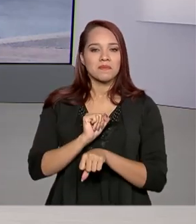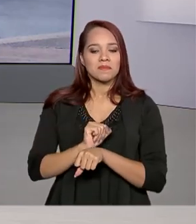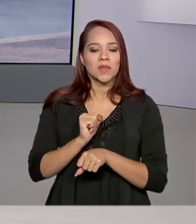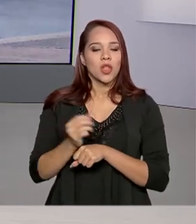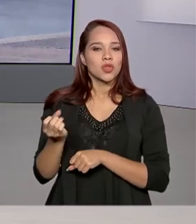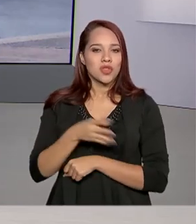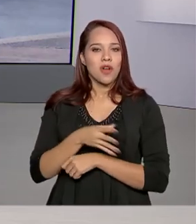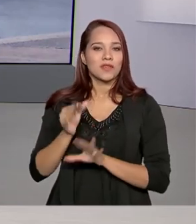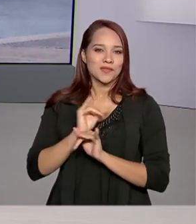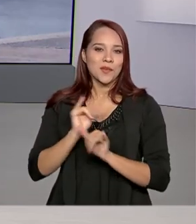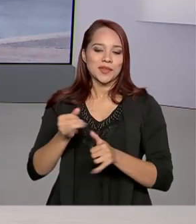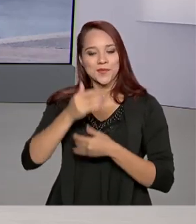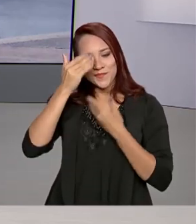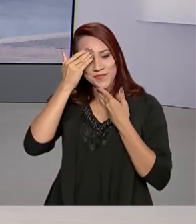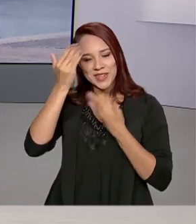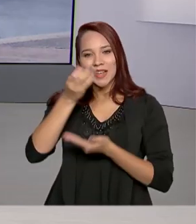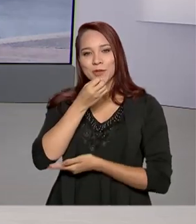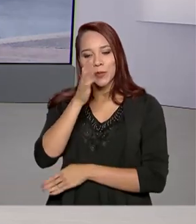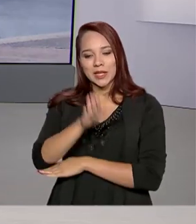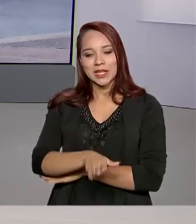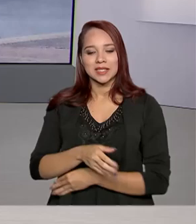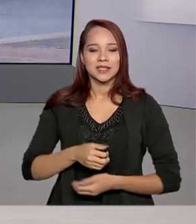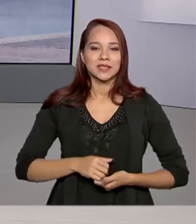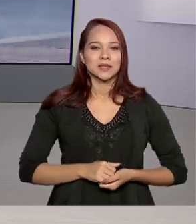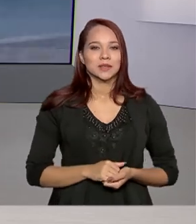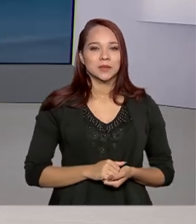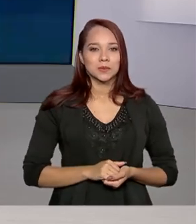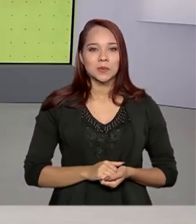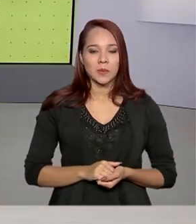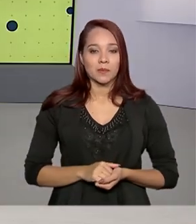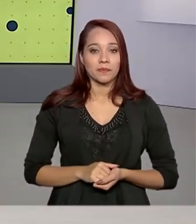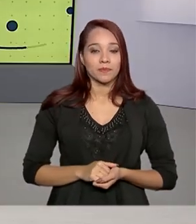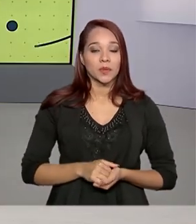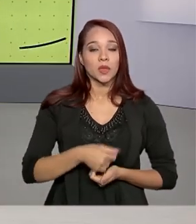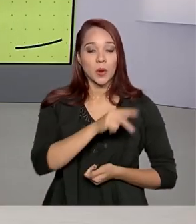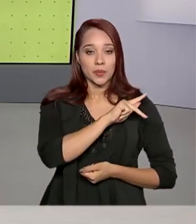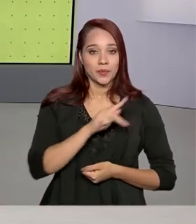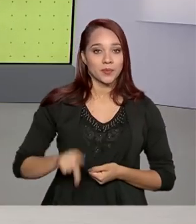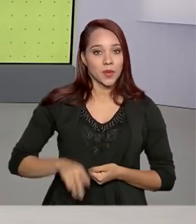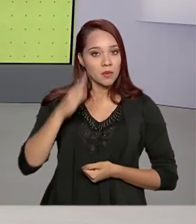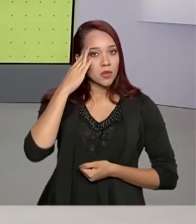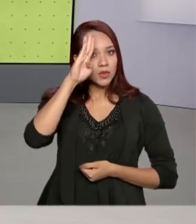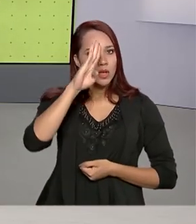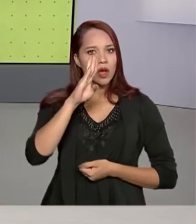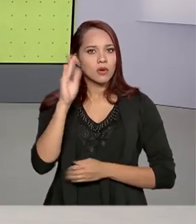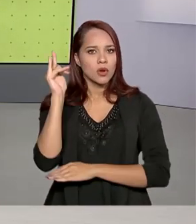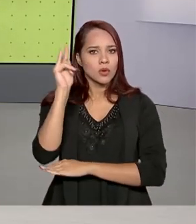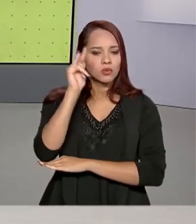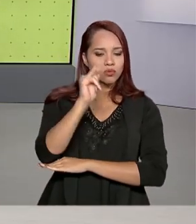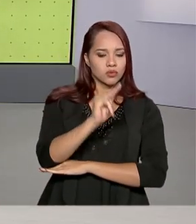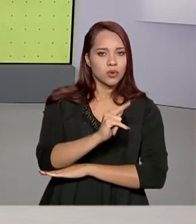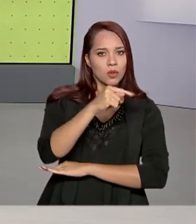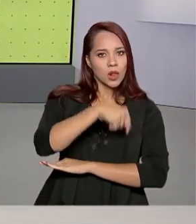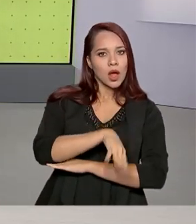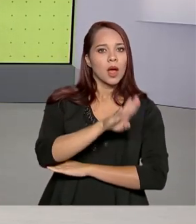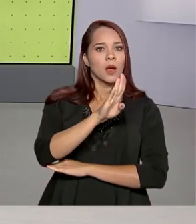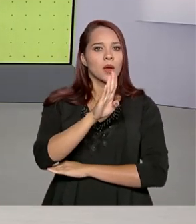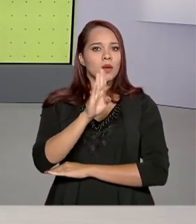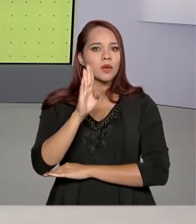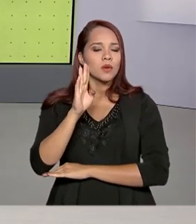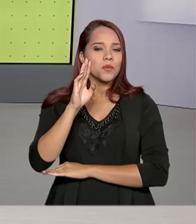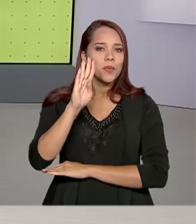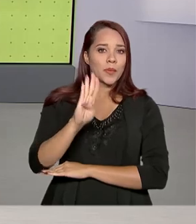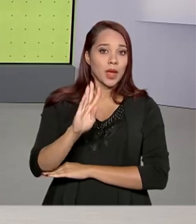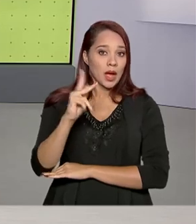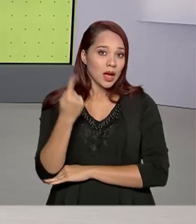novas informações aí. Muito obrigado, boa tarde. O presidente Jair Bolsonaro desembarcou agora há pouco em Belo Horizonte, onde faz um